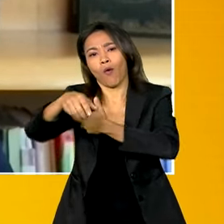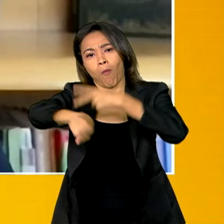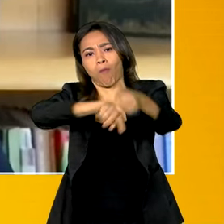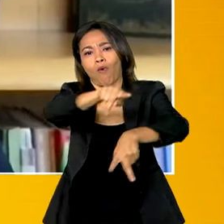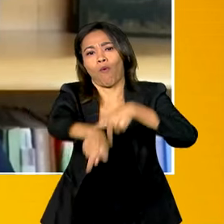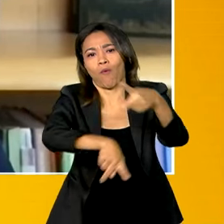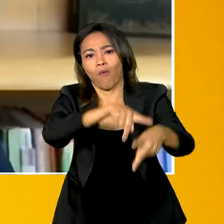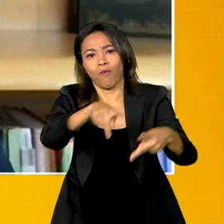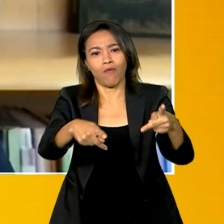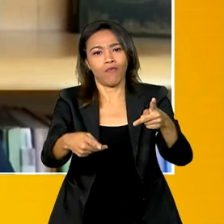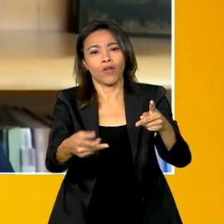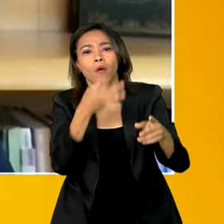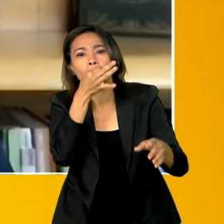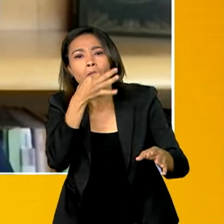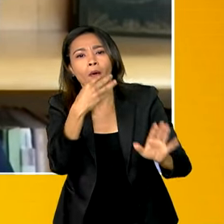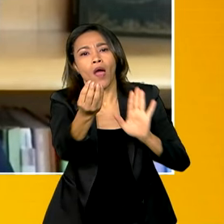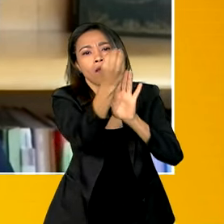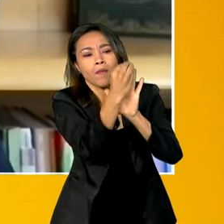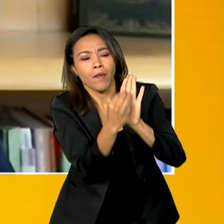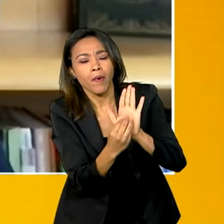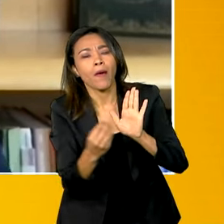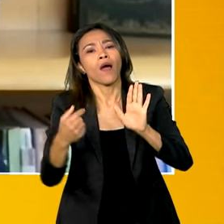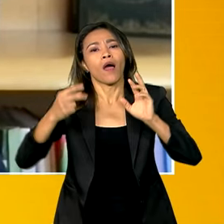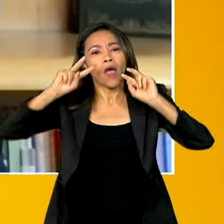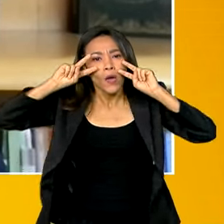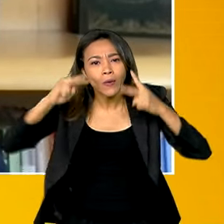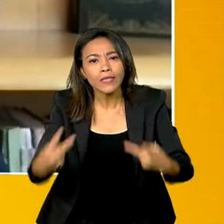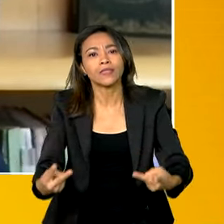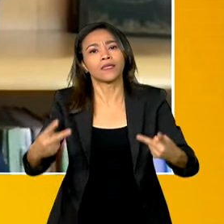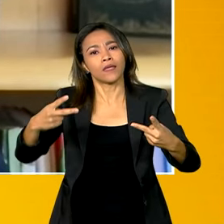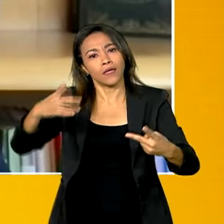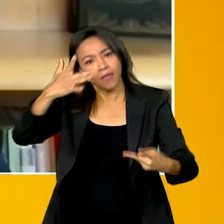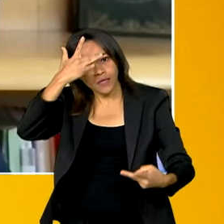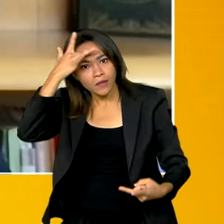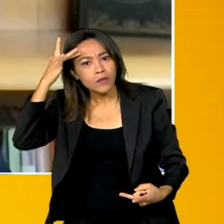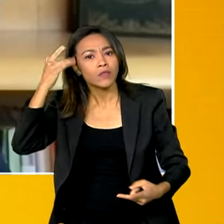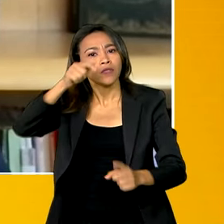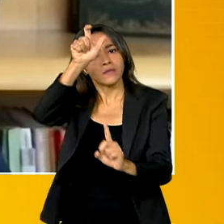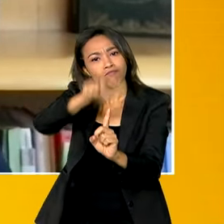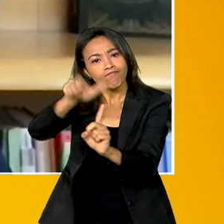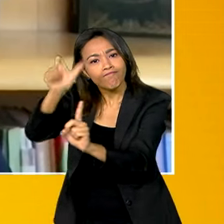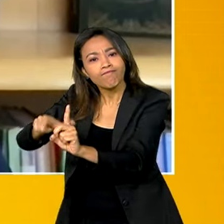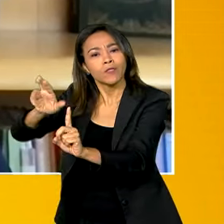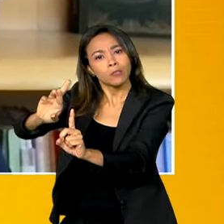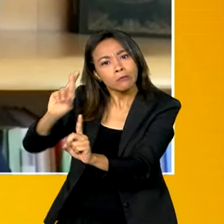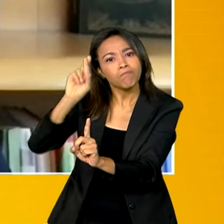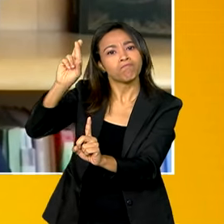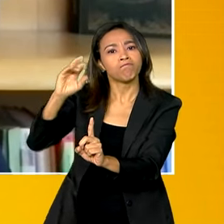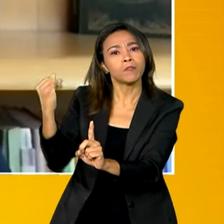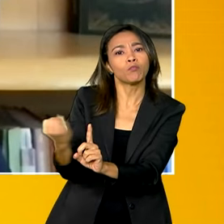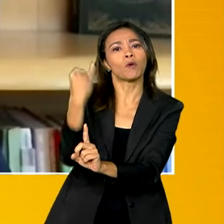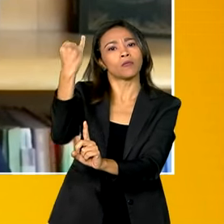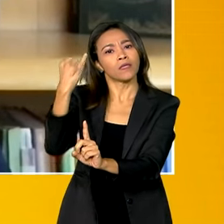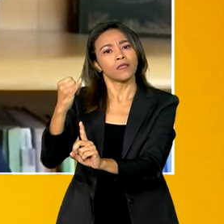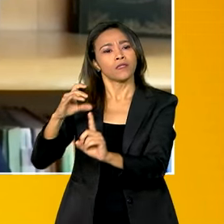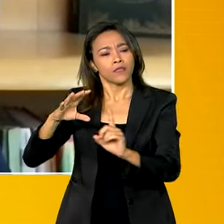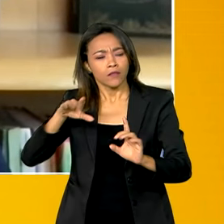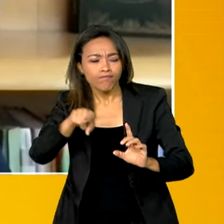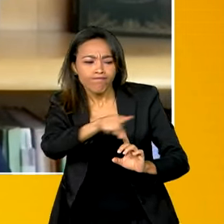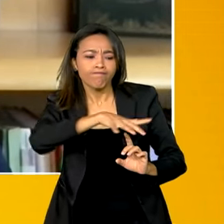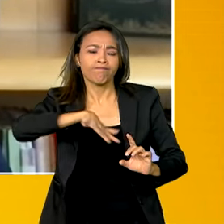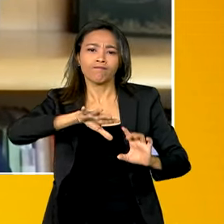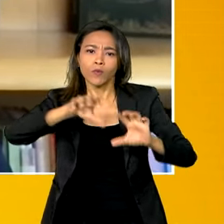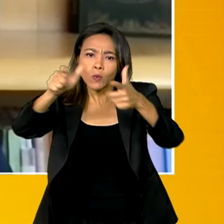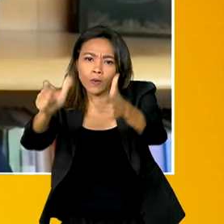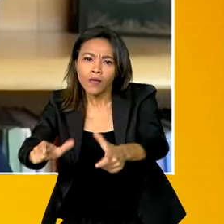a importância dos agentes culturais, das comunidades, em todas as cidades. Então, a importância do